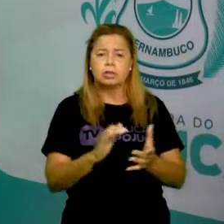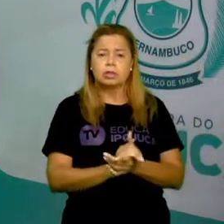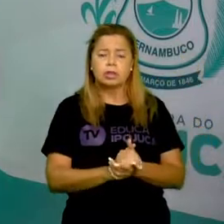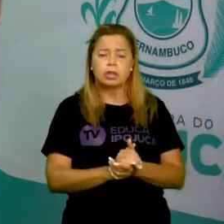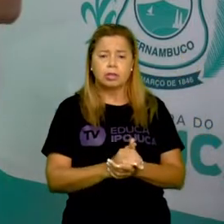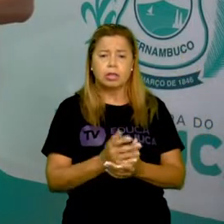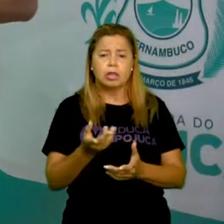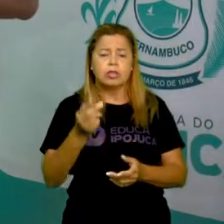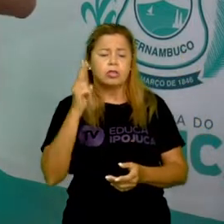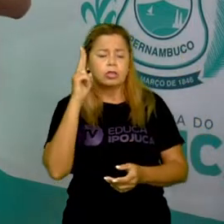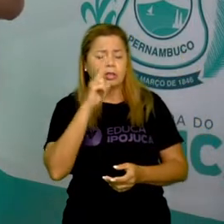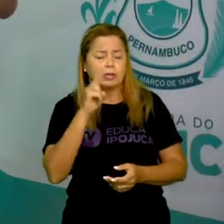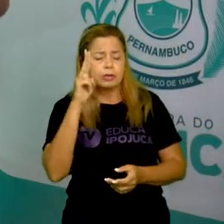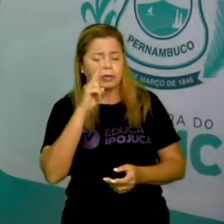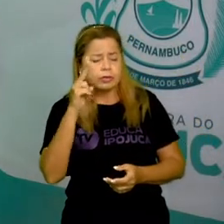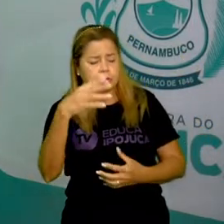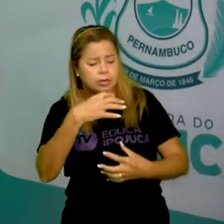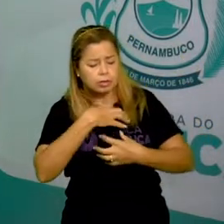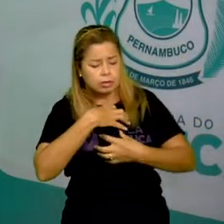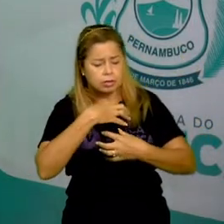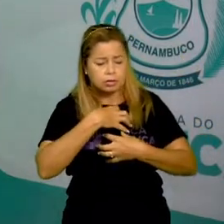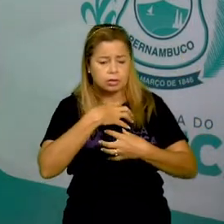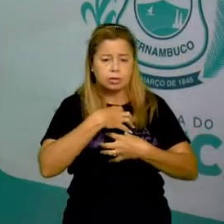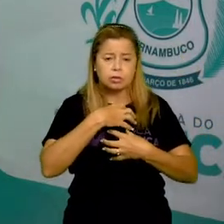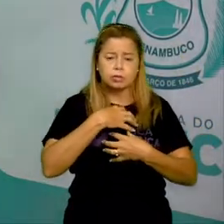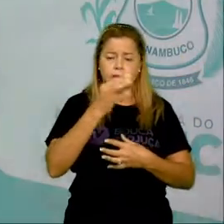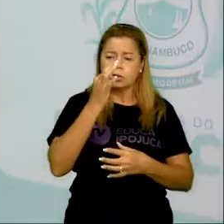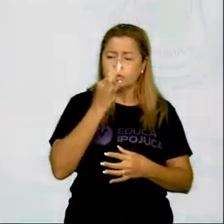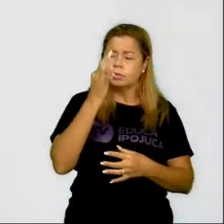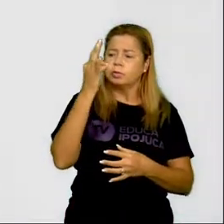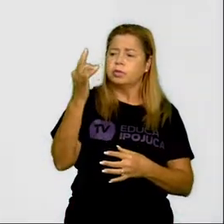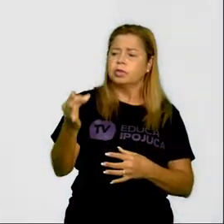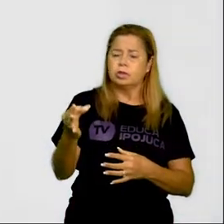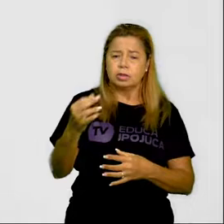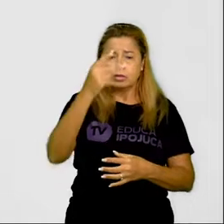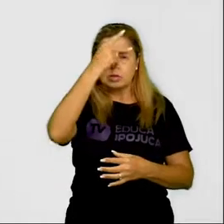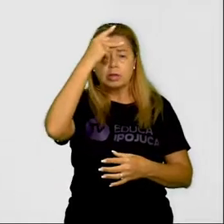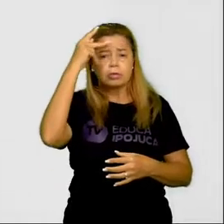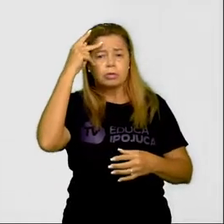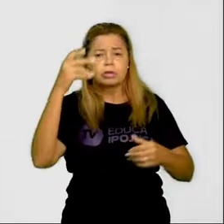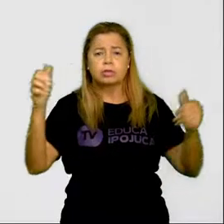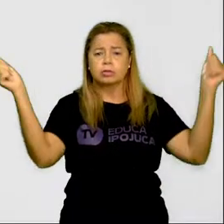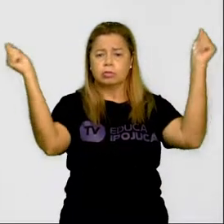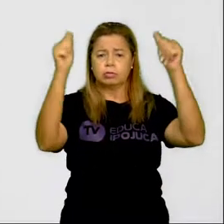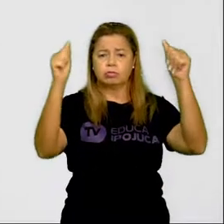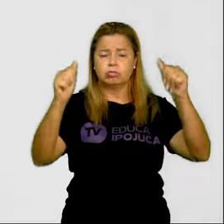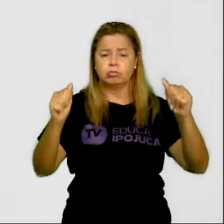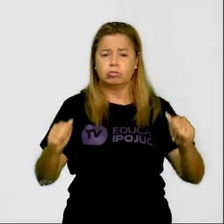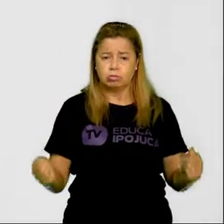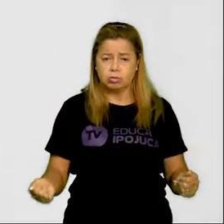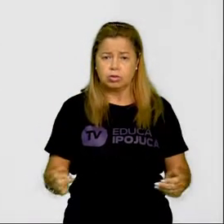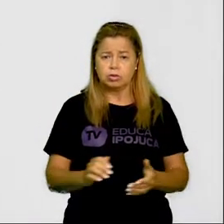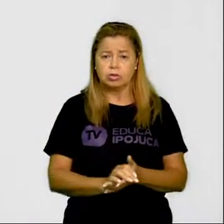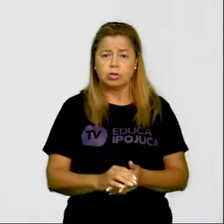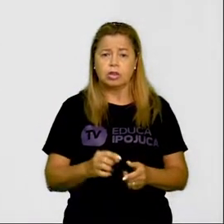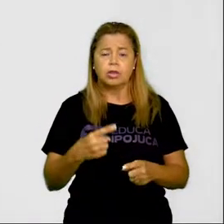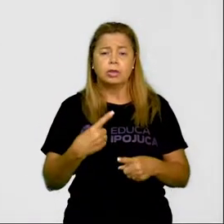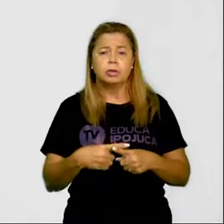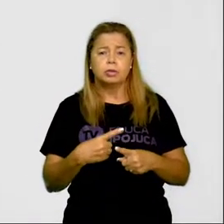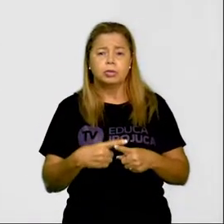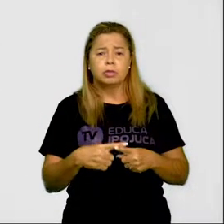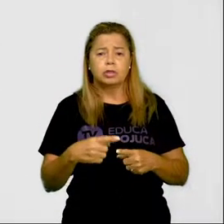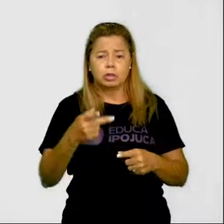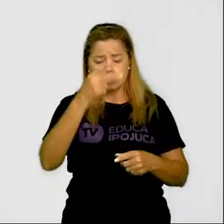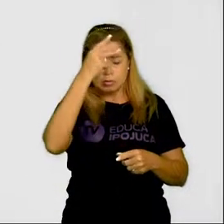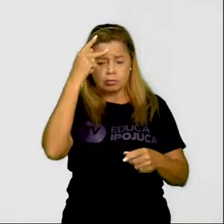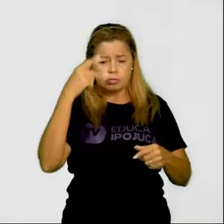sentimento ou opinião de um artista. É o momento em que o artista está criando sua obra, ele está o quê? Ele